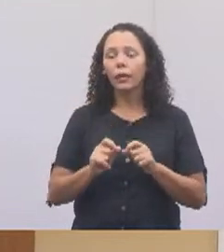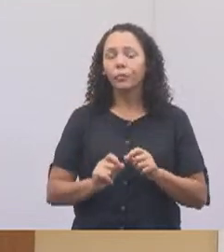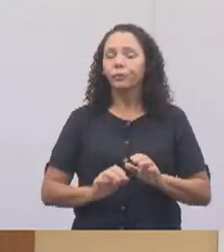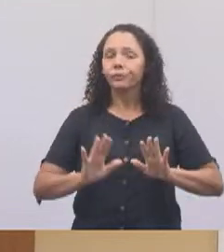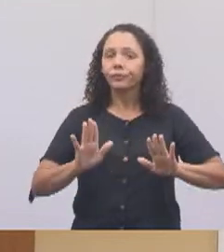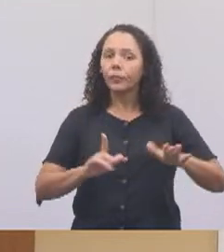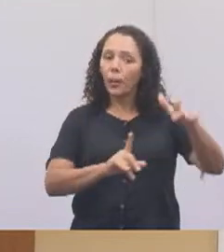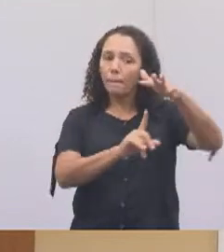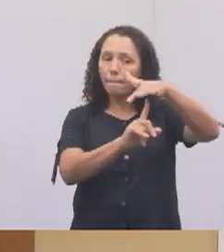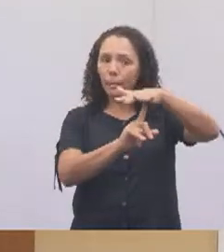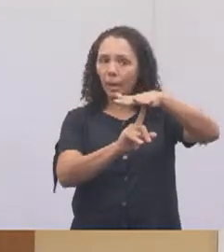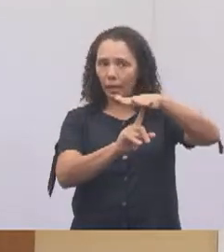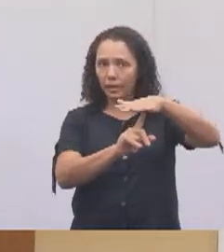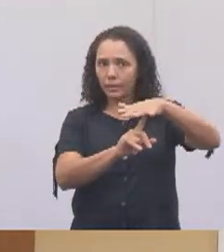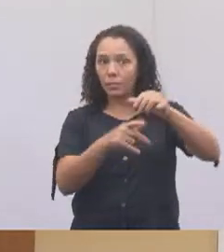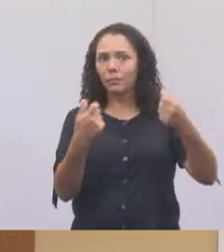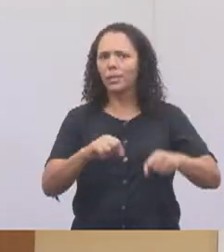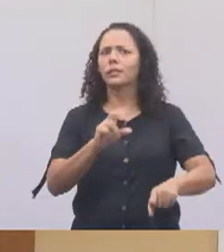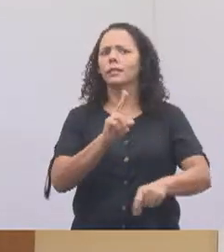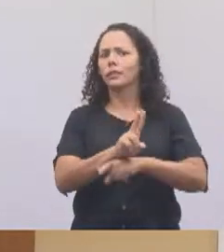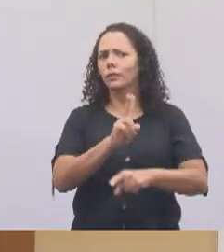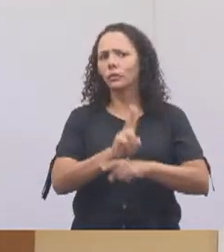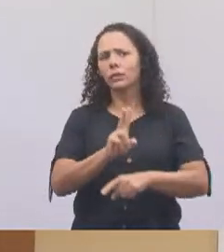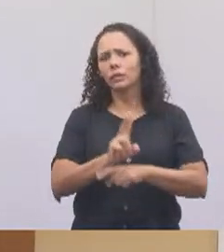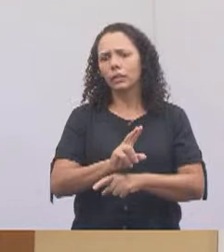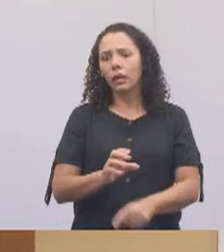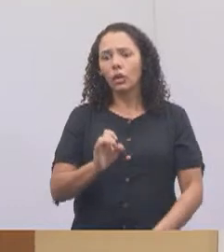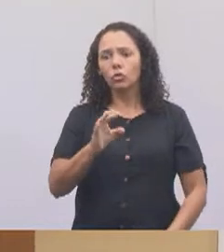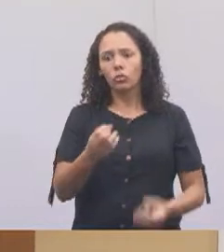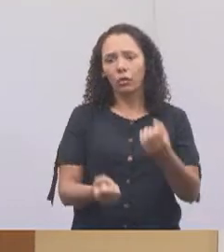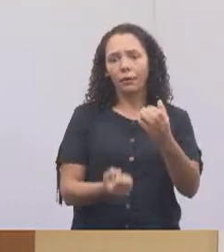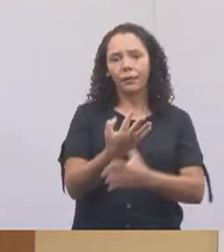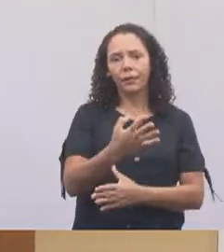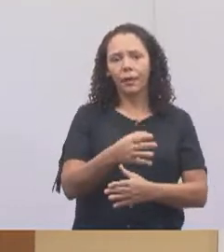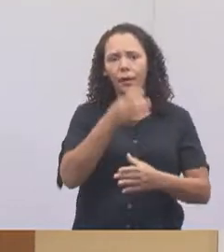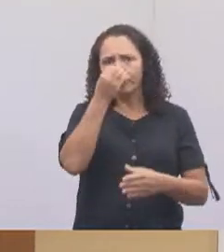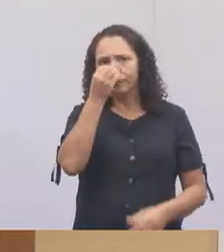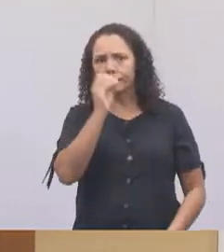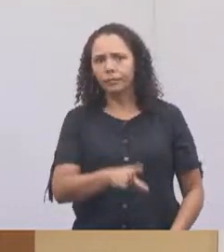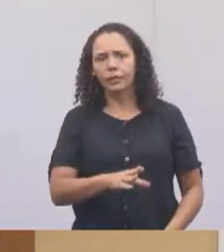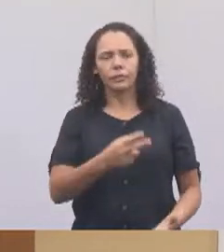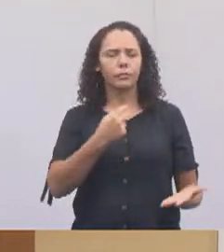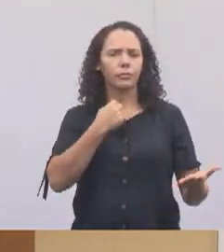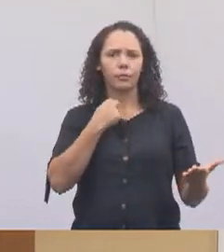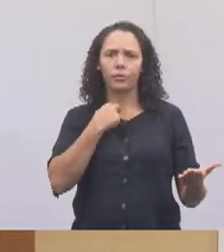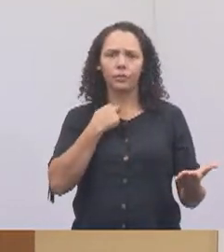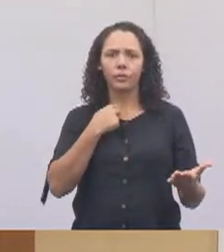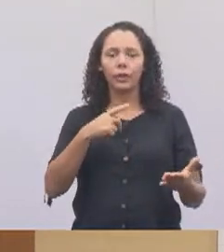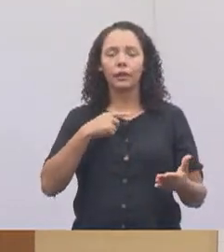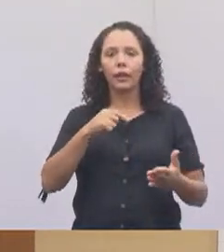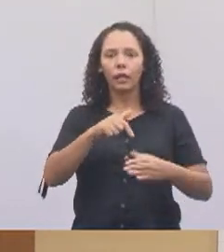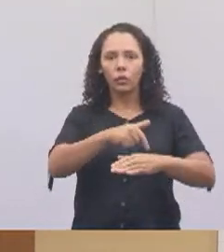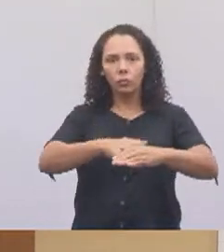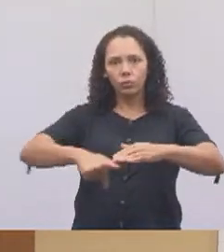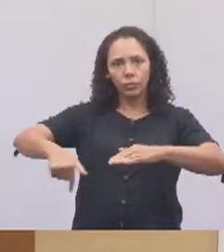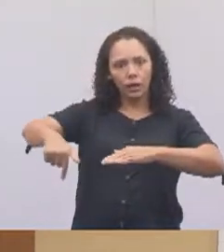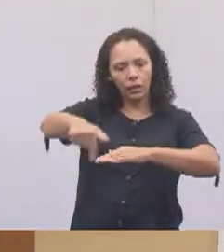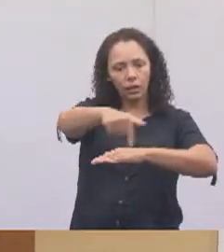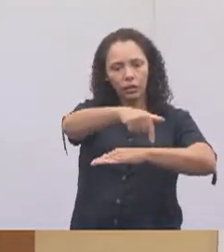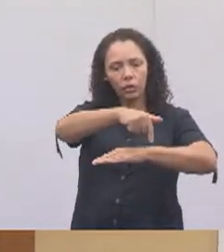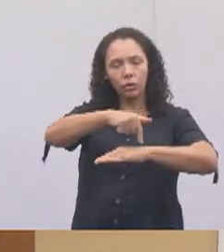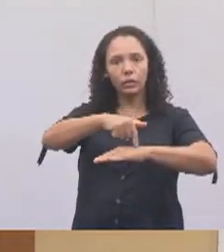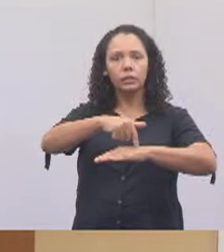tem que cuidar, não adianta fazer praça e não cuidar, tá? Aquela rotatória enorme, indo lá